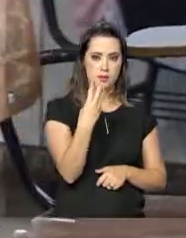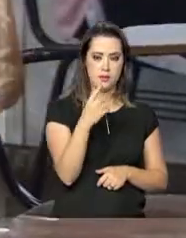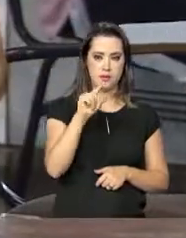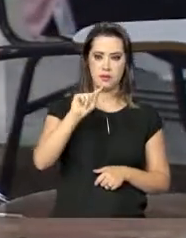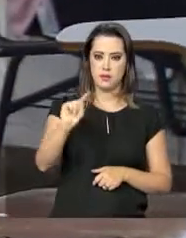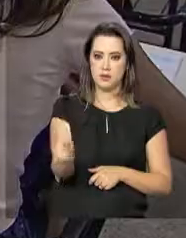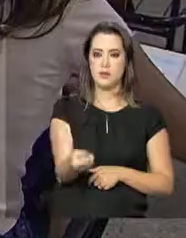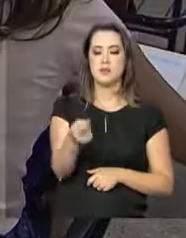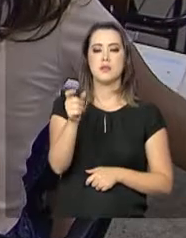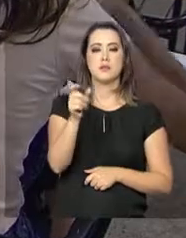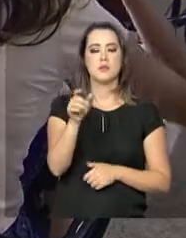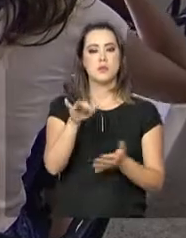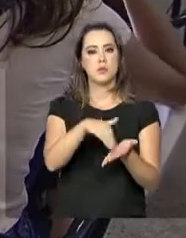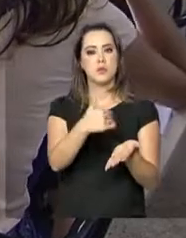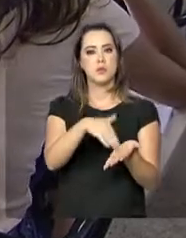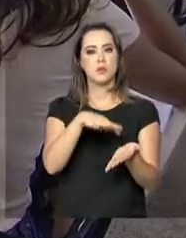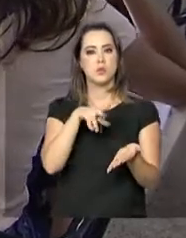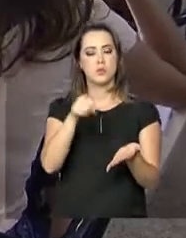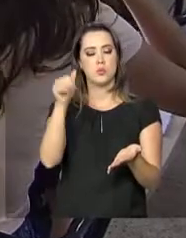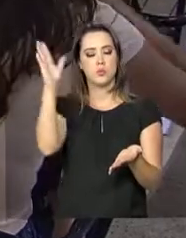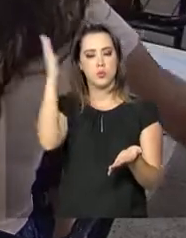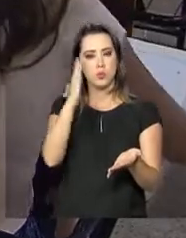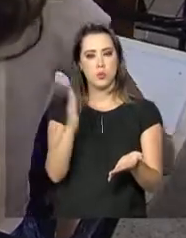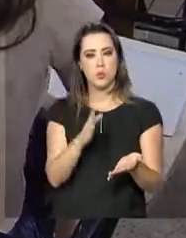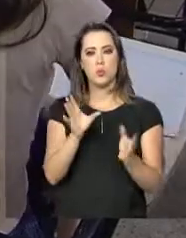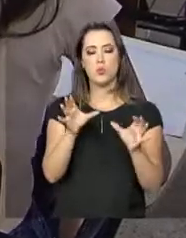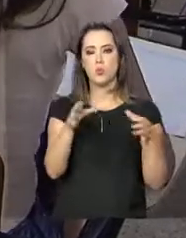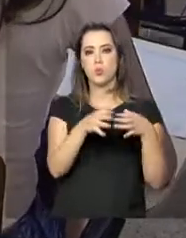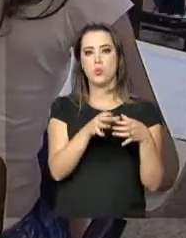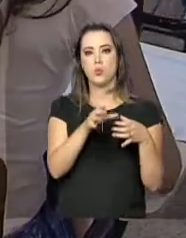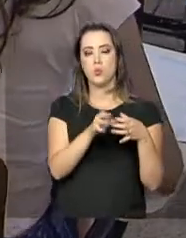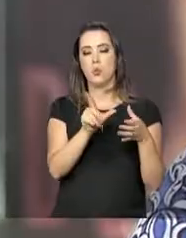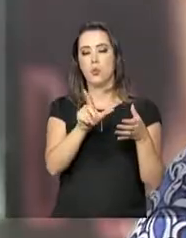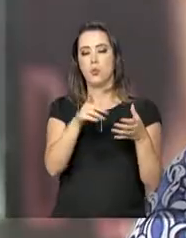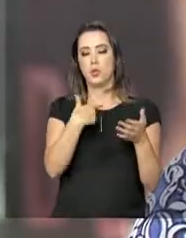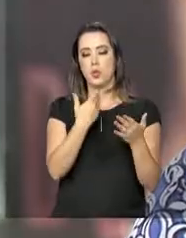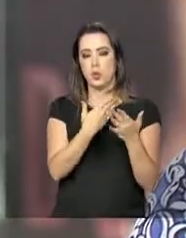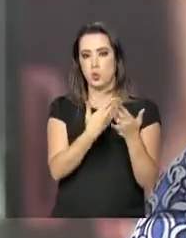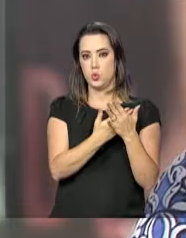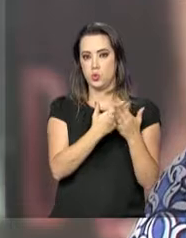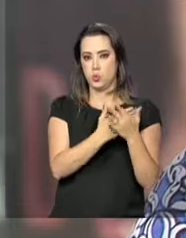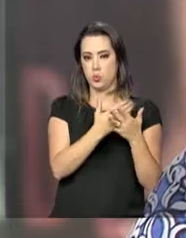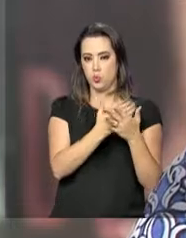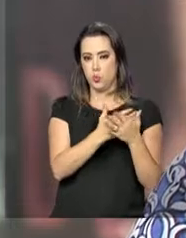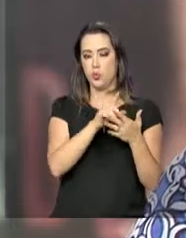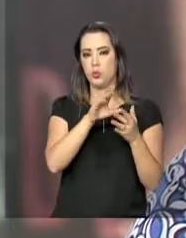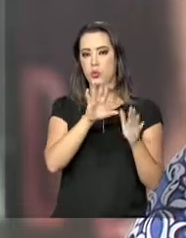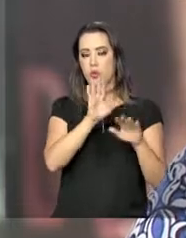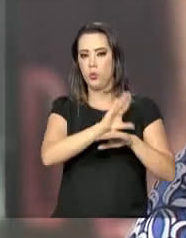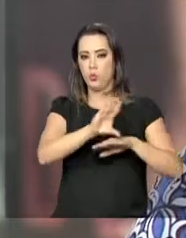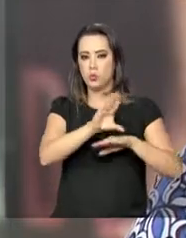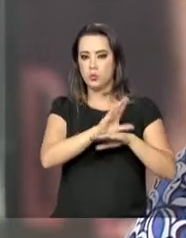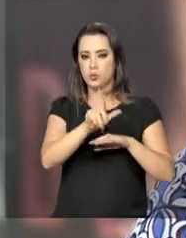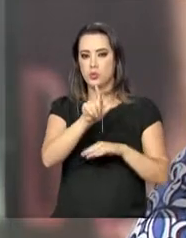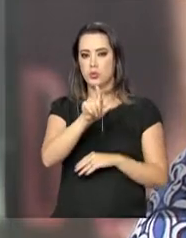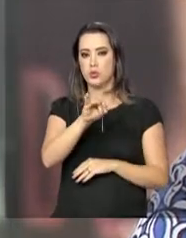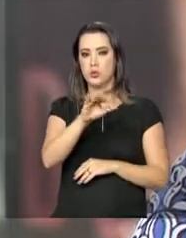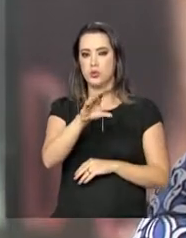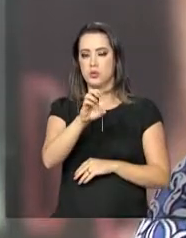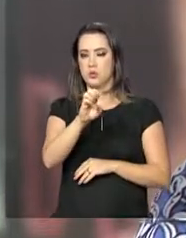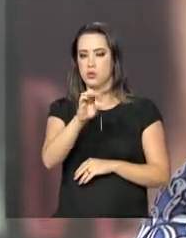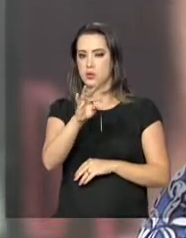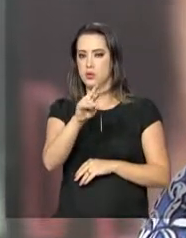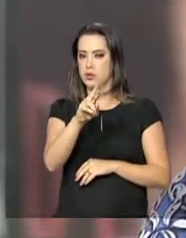todo o país. A grande maioria é estudantes de cursos de licenciatura, como Aurélia, que está no sexto período de